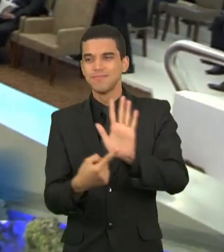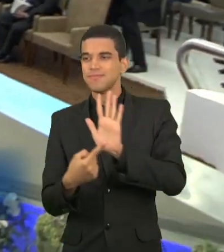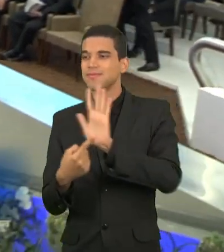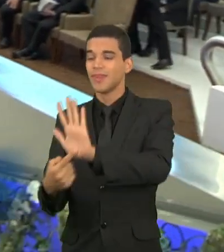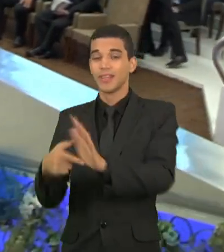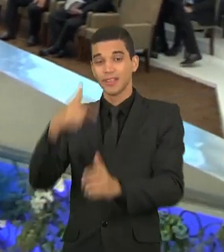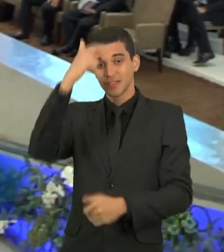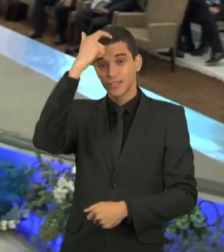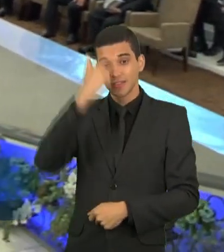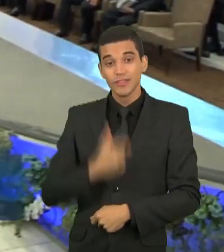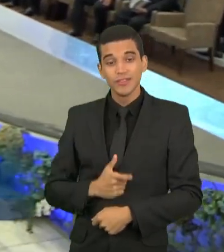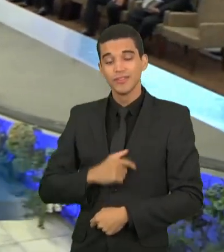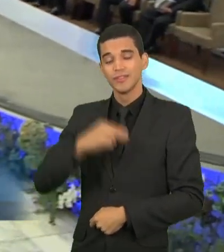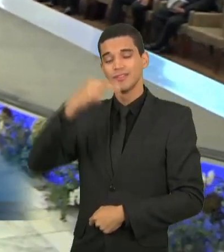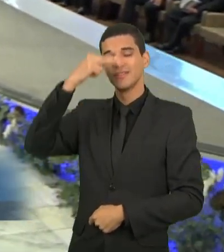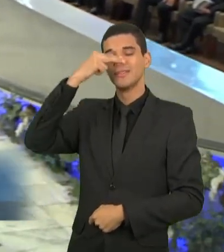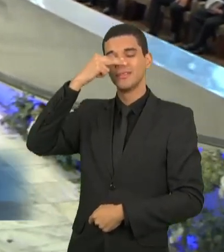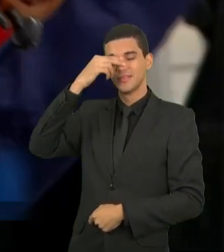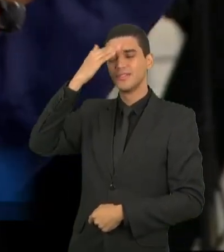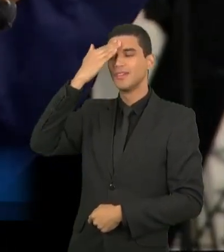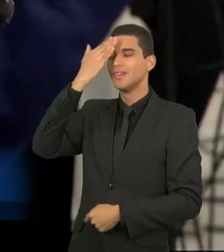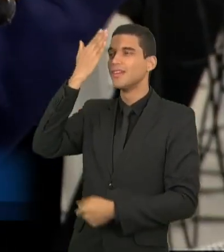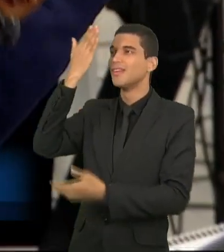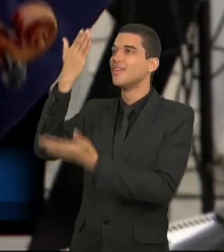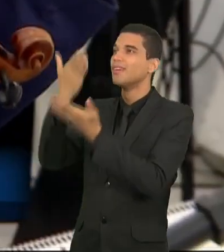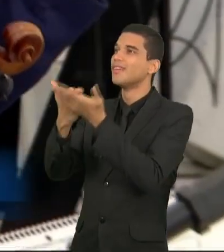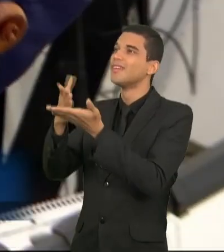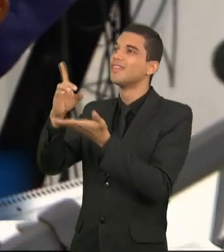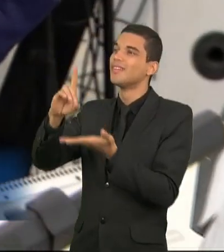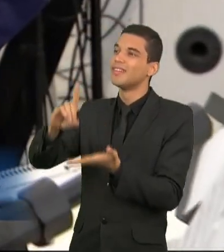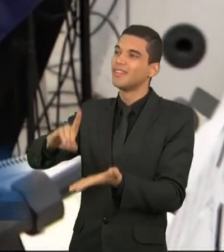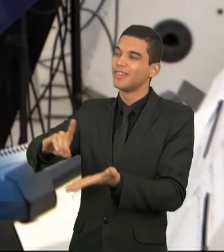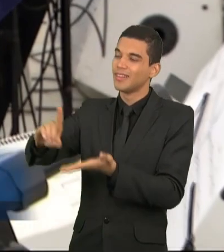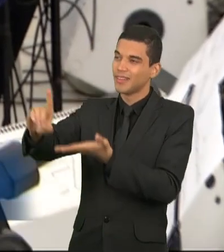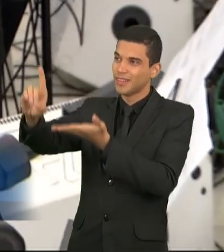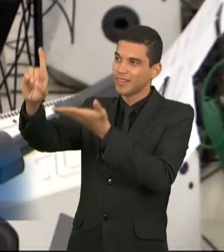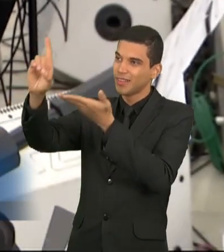exaltarei. E creio em ti.